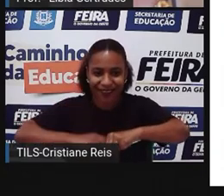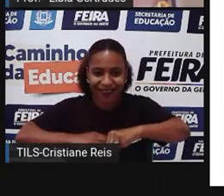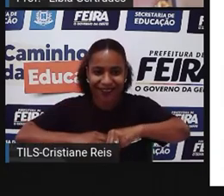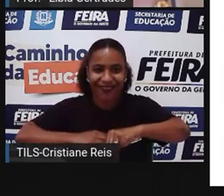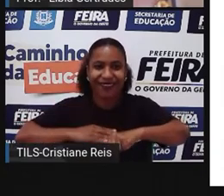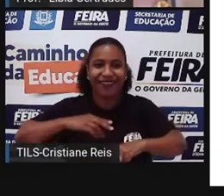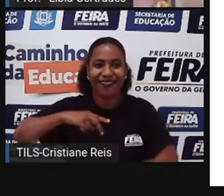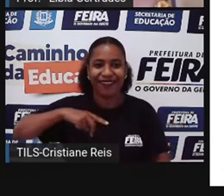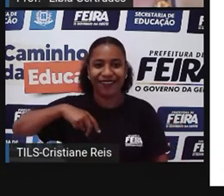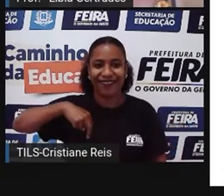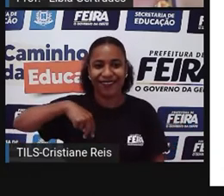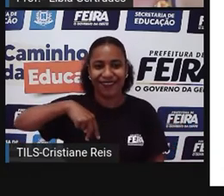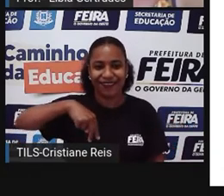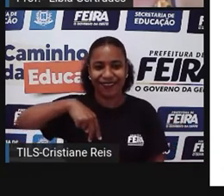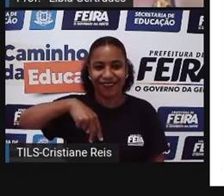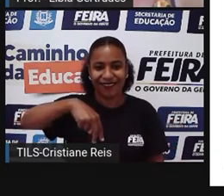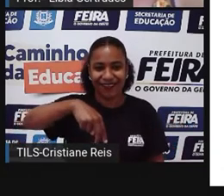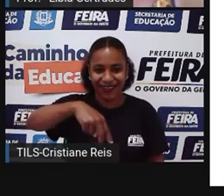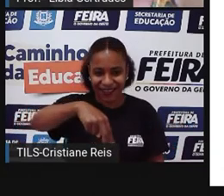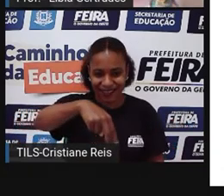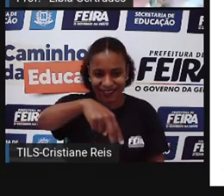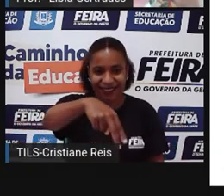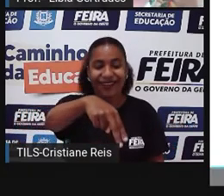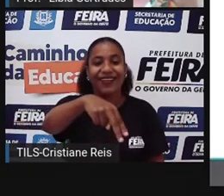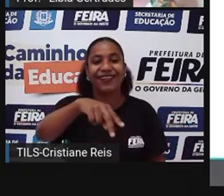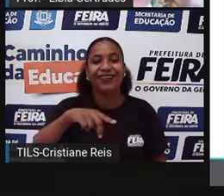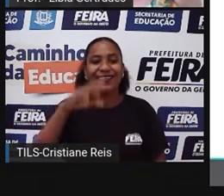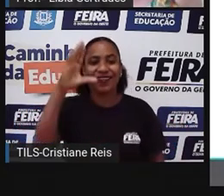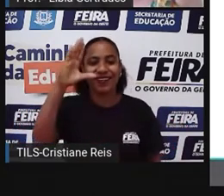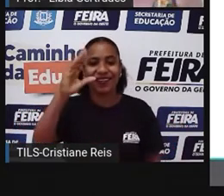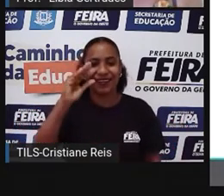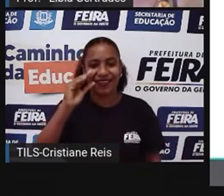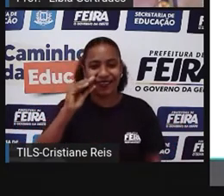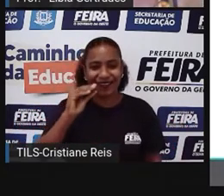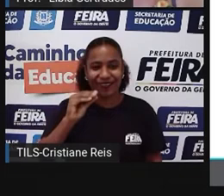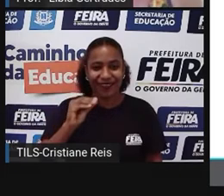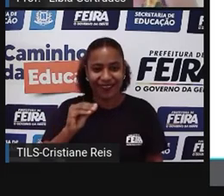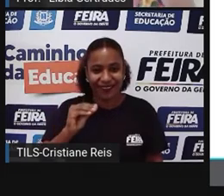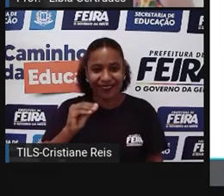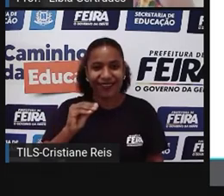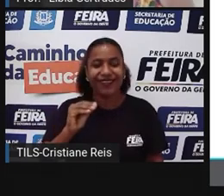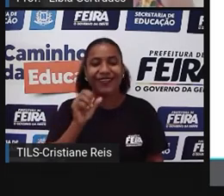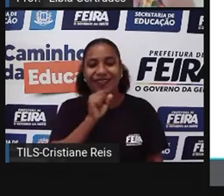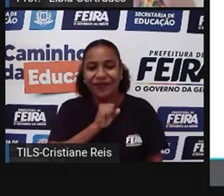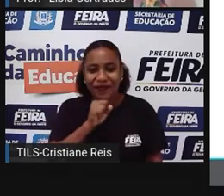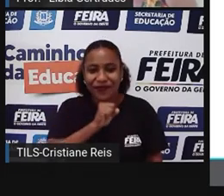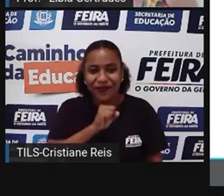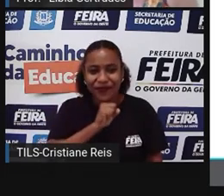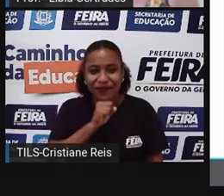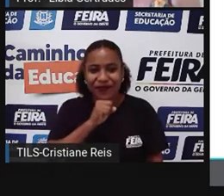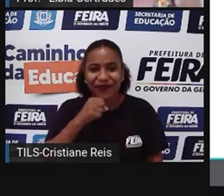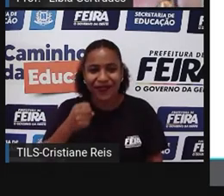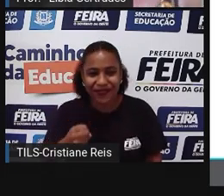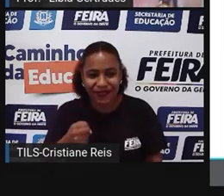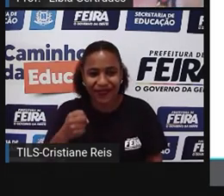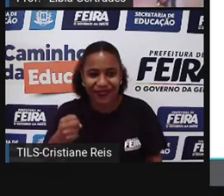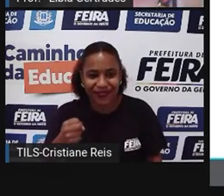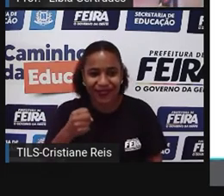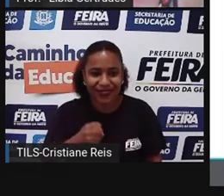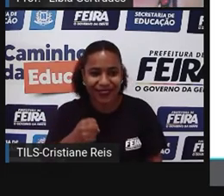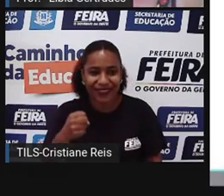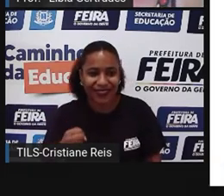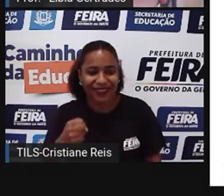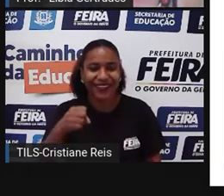que significa a idade adulta, de dois pés. E a noite, significa velhice, usa a bengala. Então, é